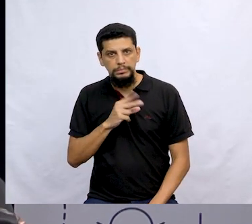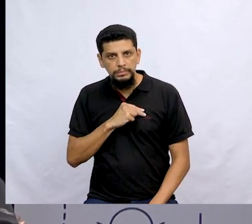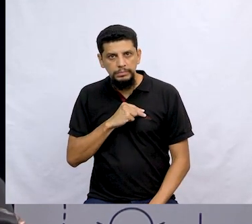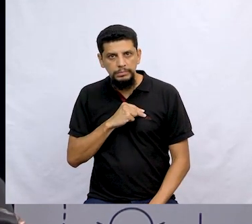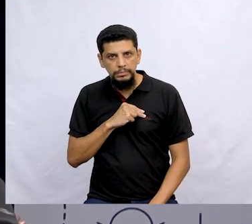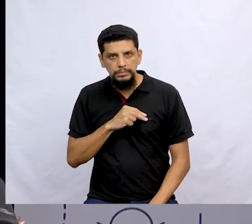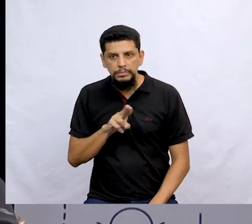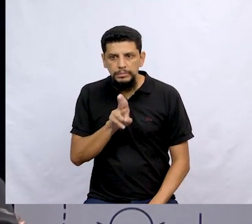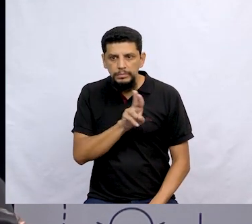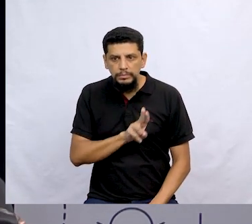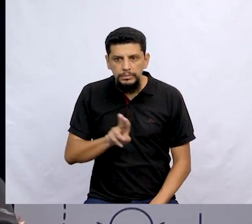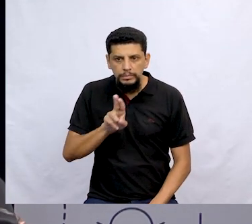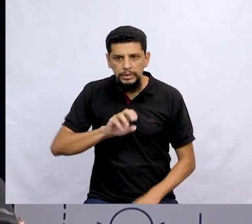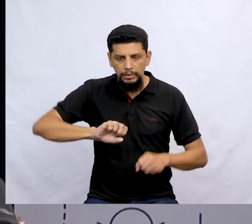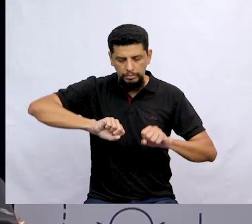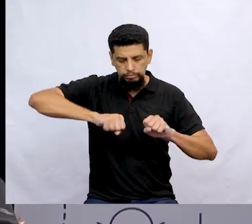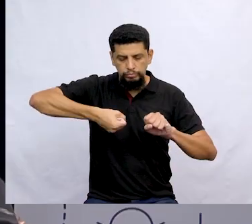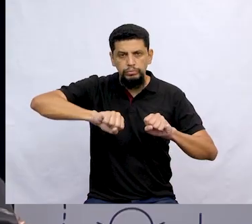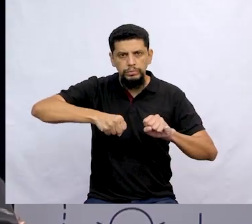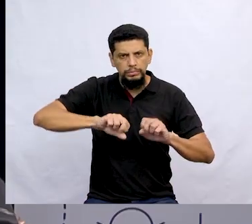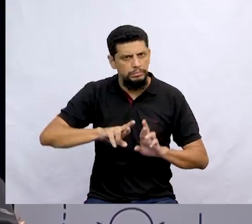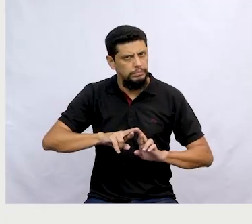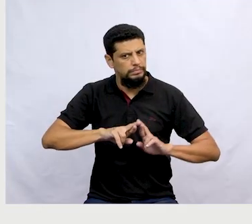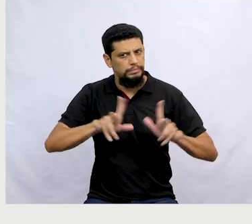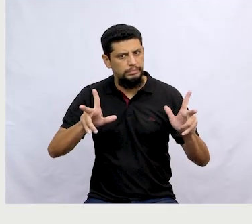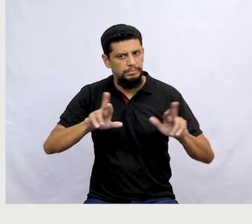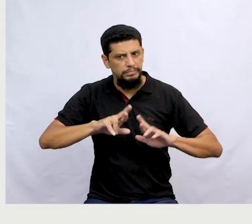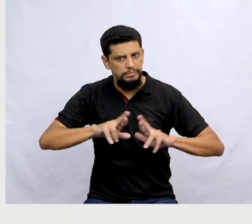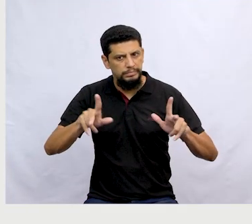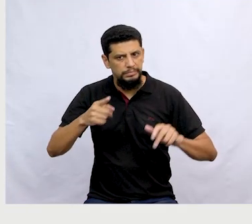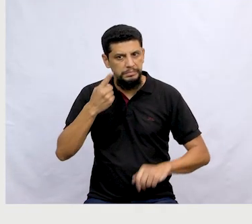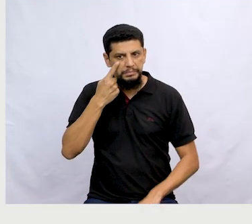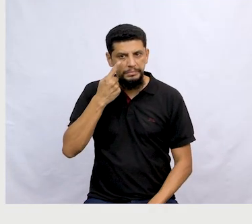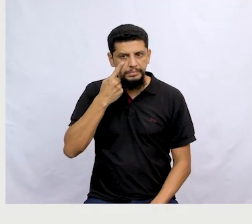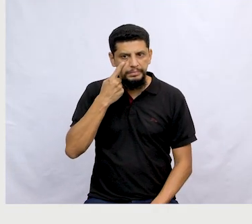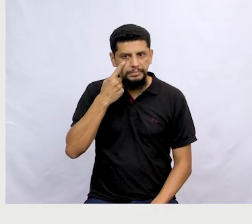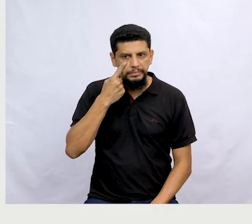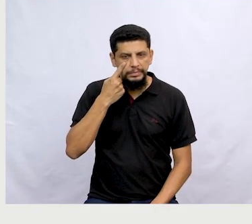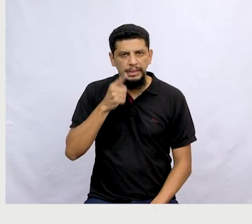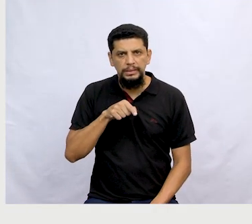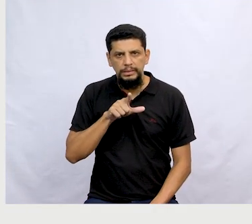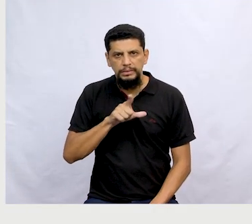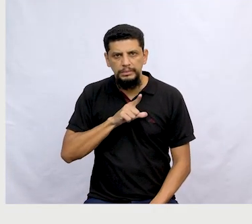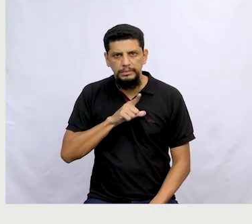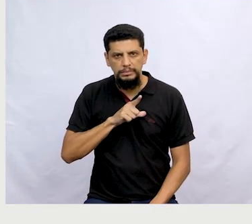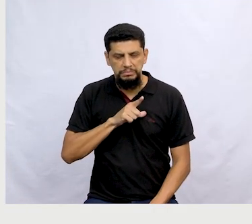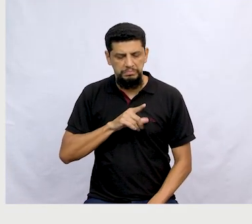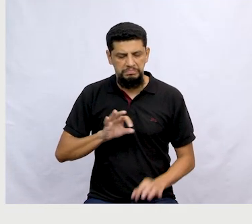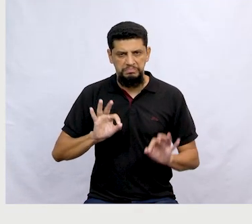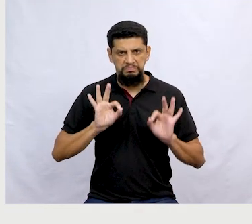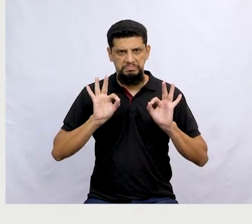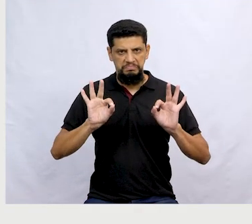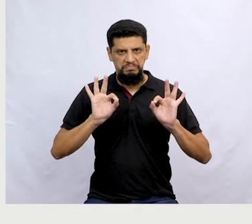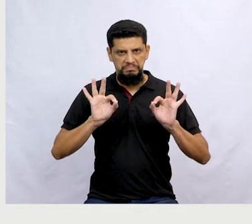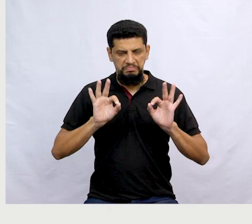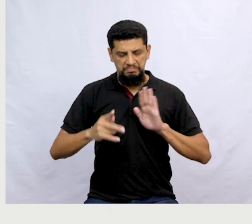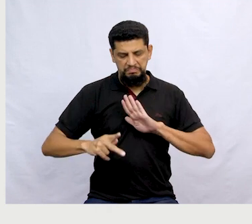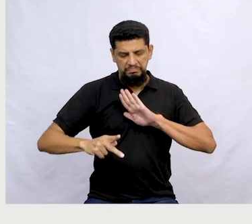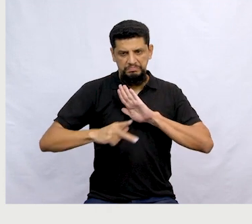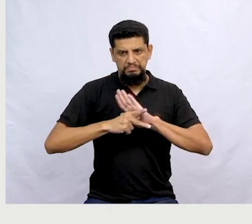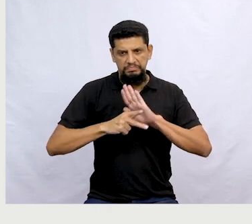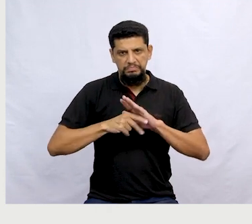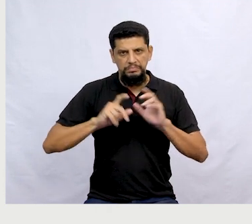utilizando ali uma moto, uma moto bem diferente, né? Olha só, e ele tem todo um estilo próprio, né?